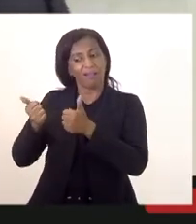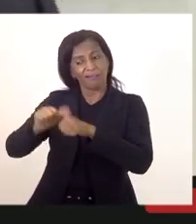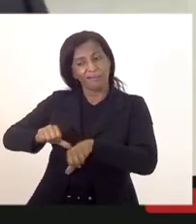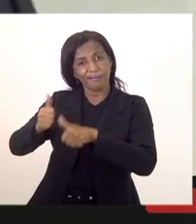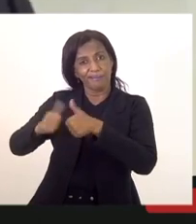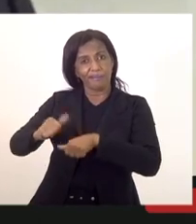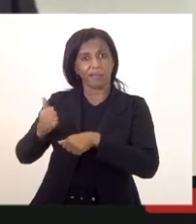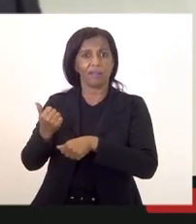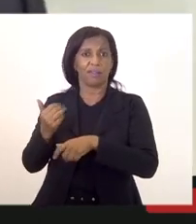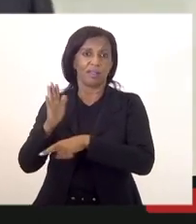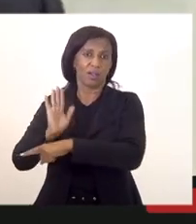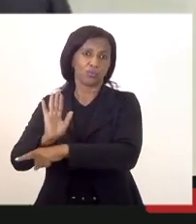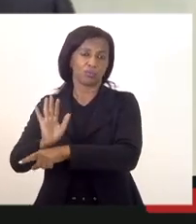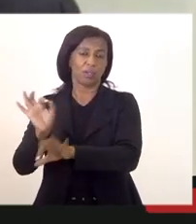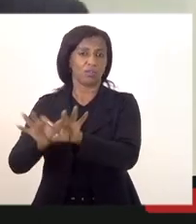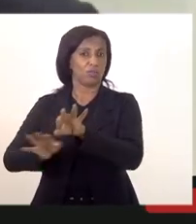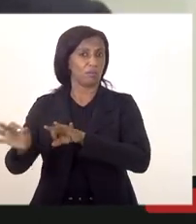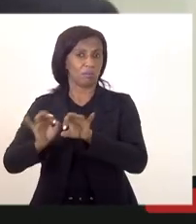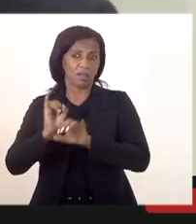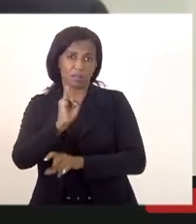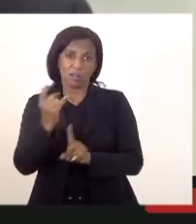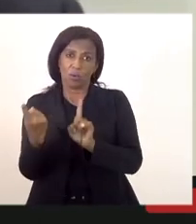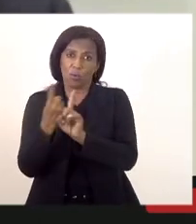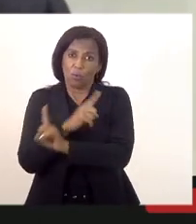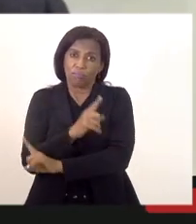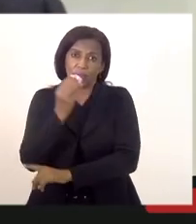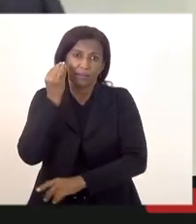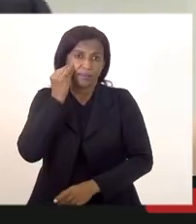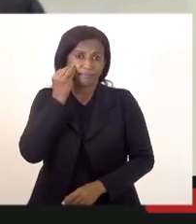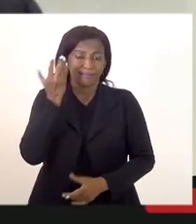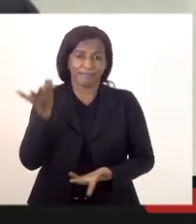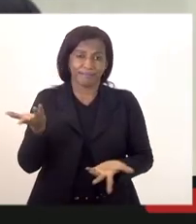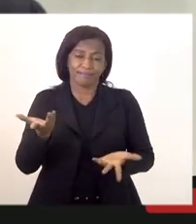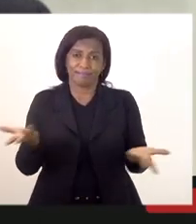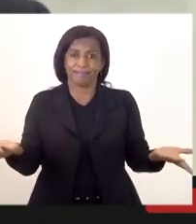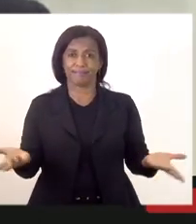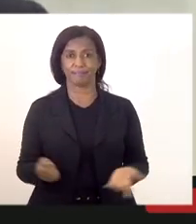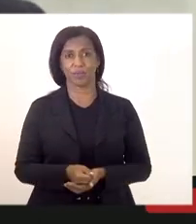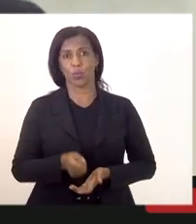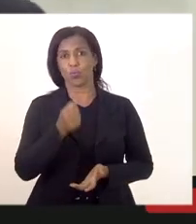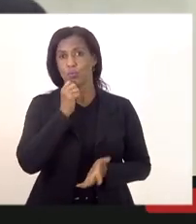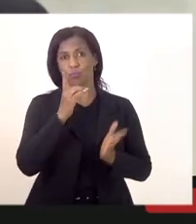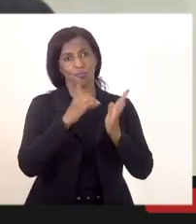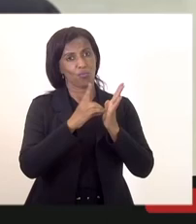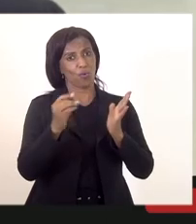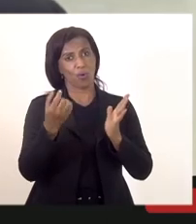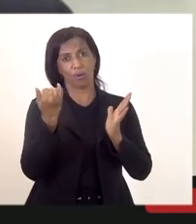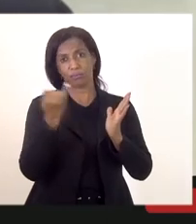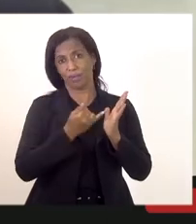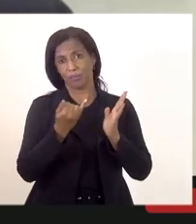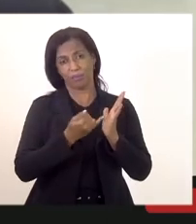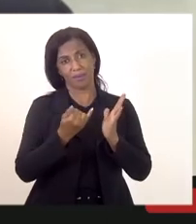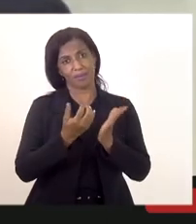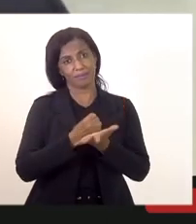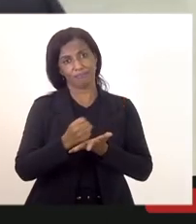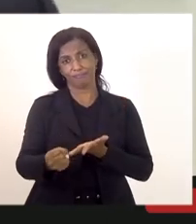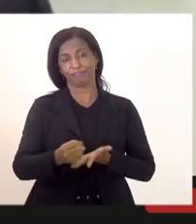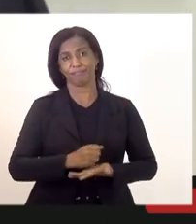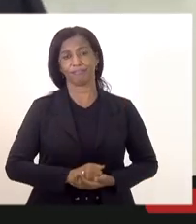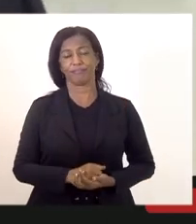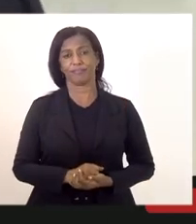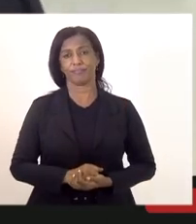de alguma forma porque de caso contrário assiste a razão o corpo de bombeiros não tá publicado não tá publicado entendeu